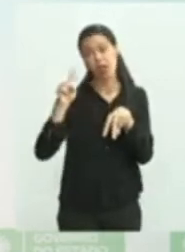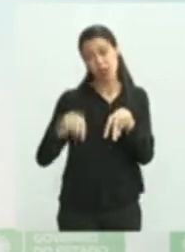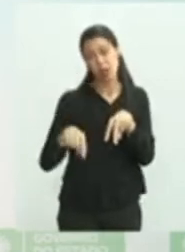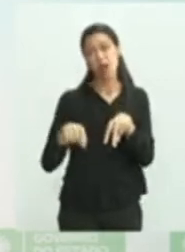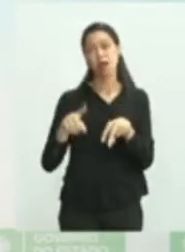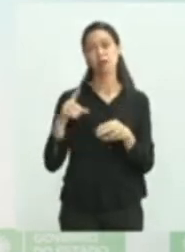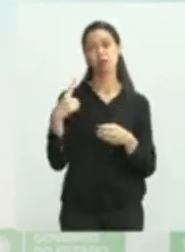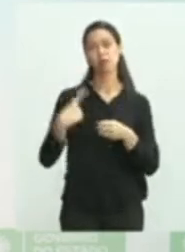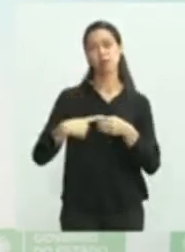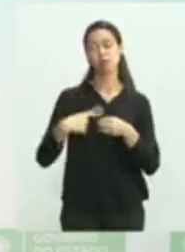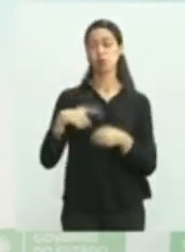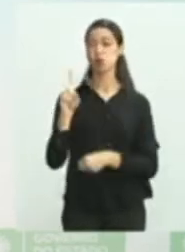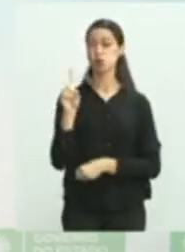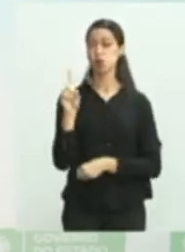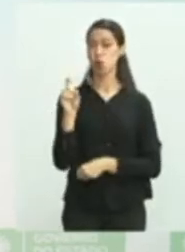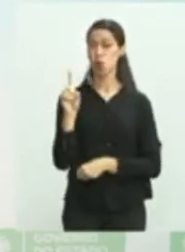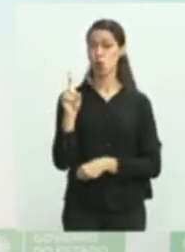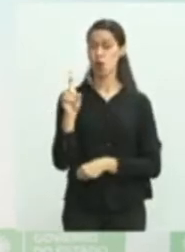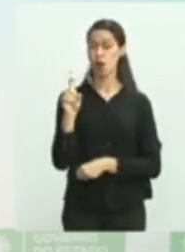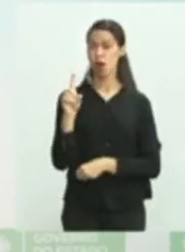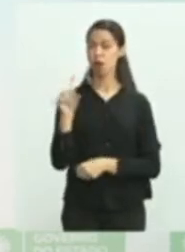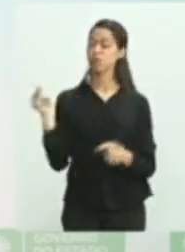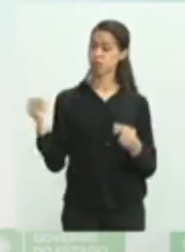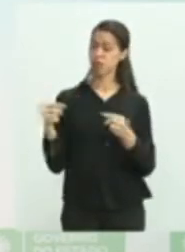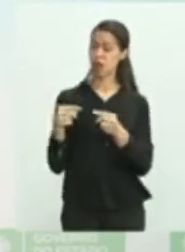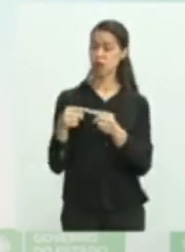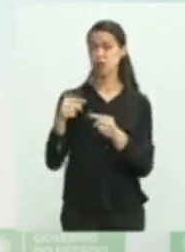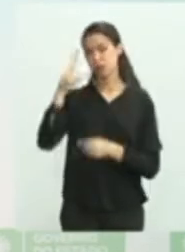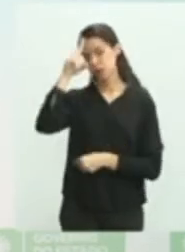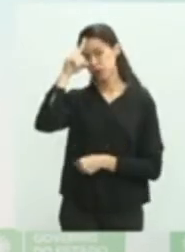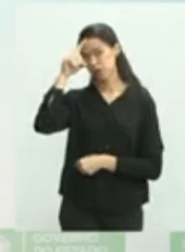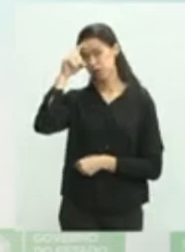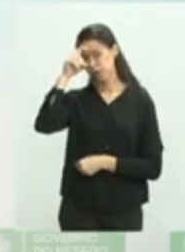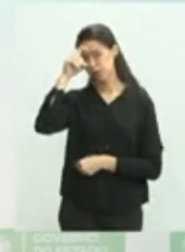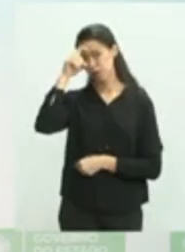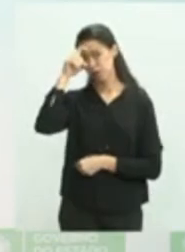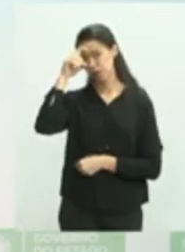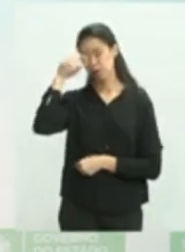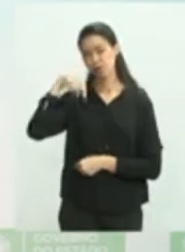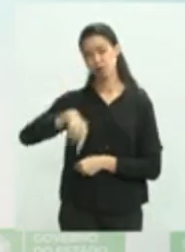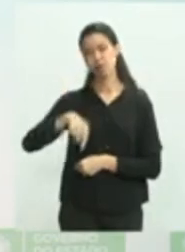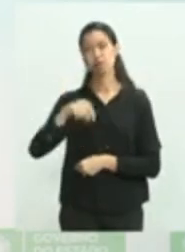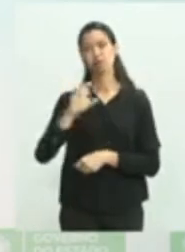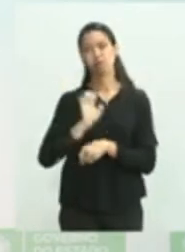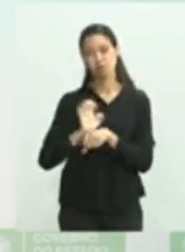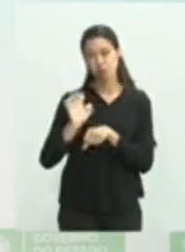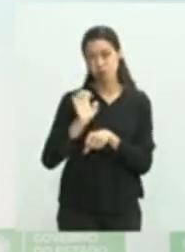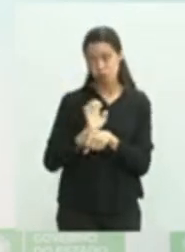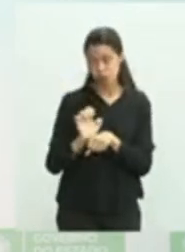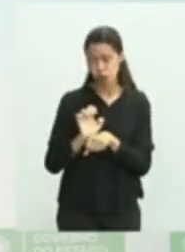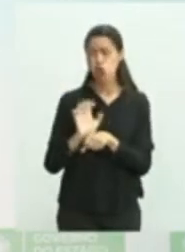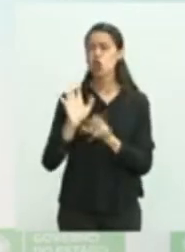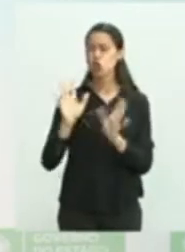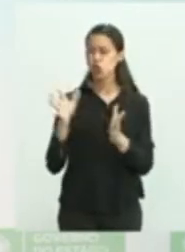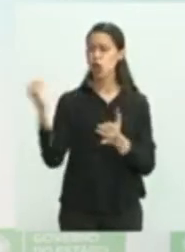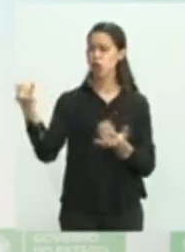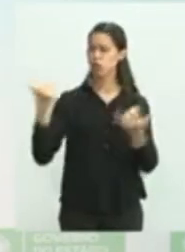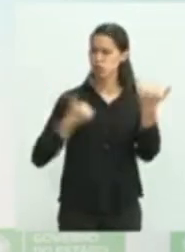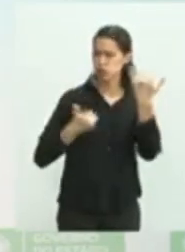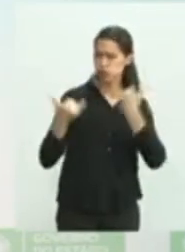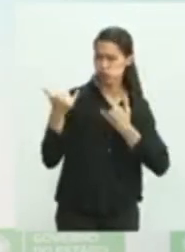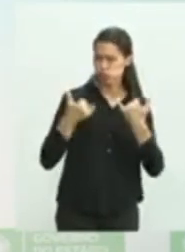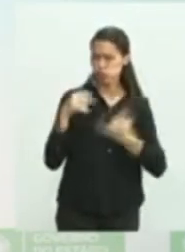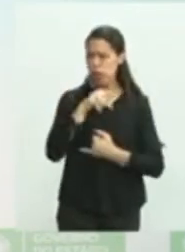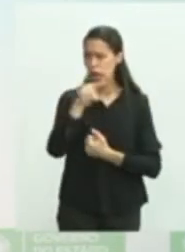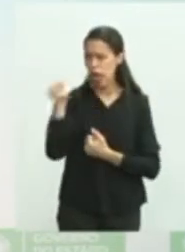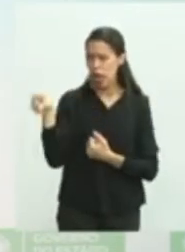Estado é o que está lá em Dourados. Nós temos conhecimento, através de informações repassadas pelas equipes